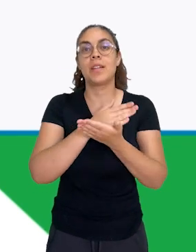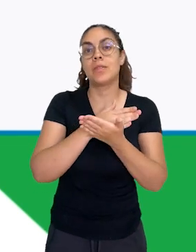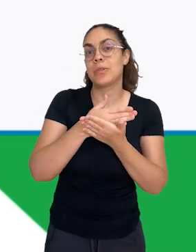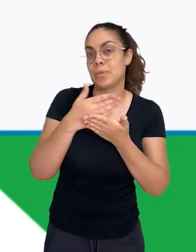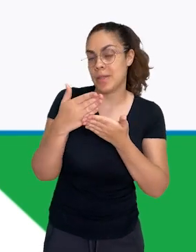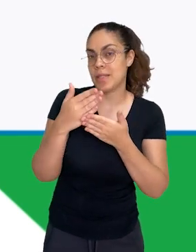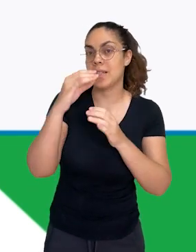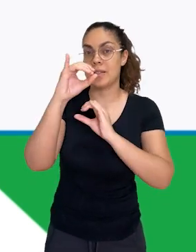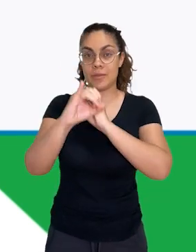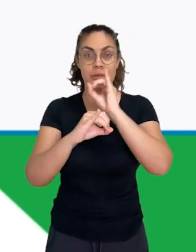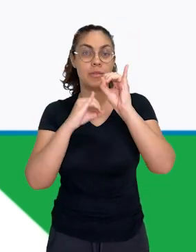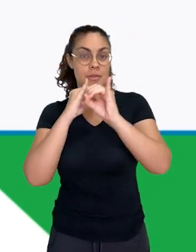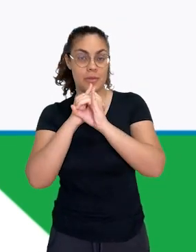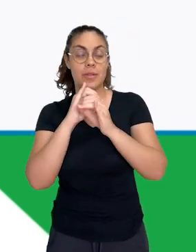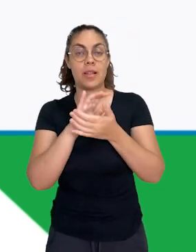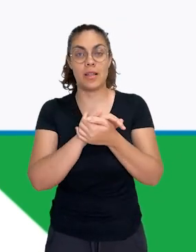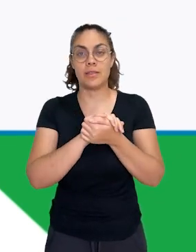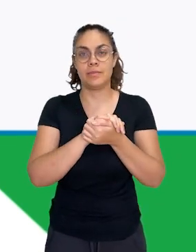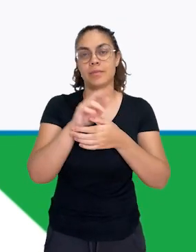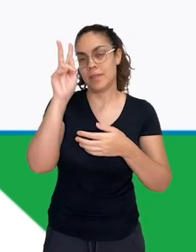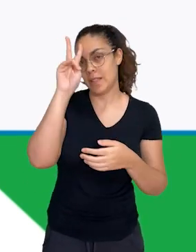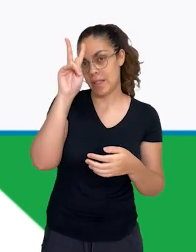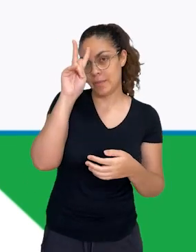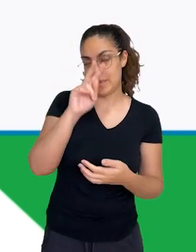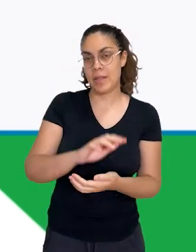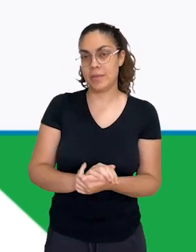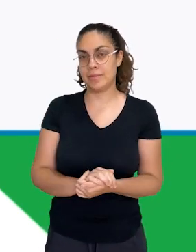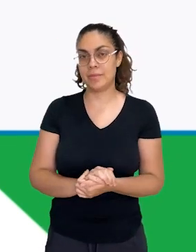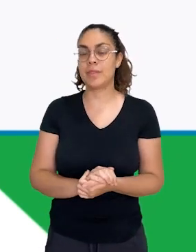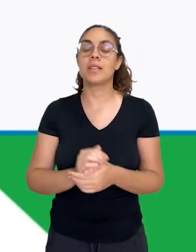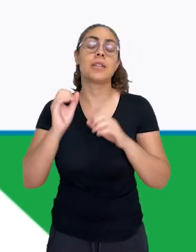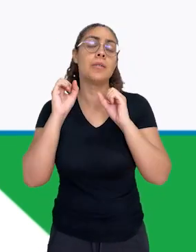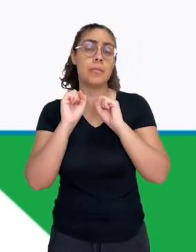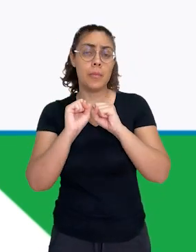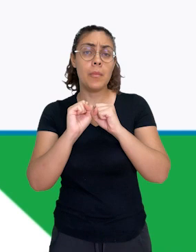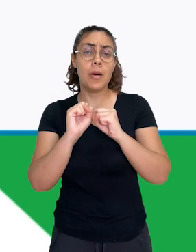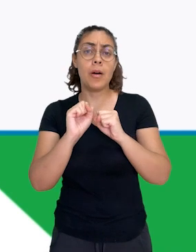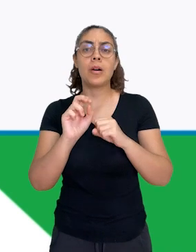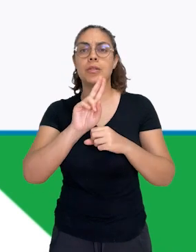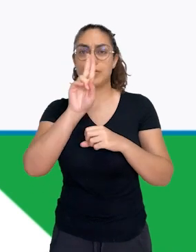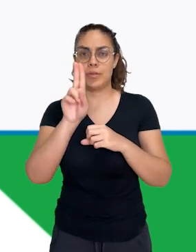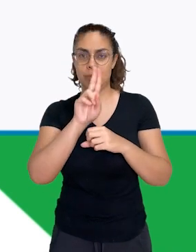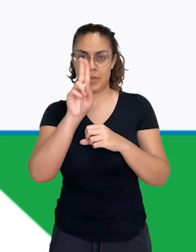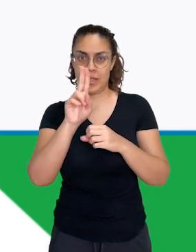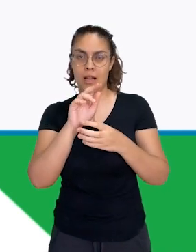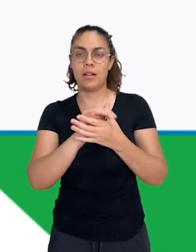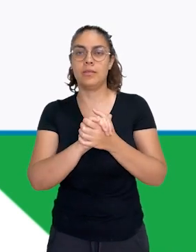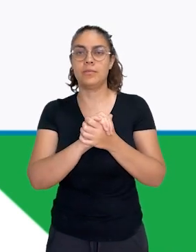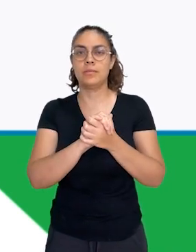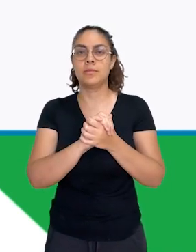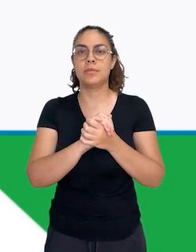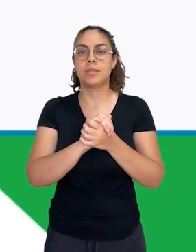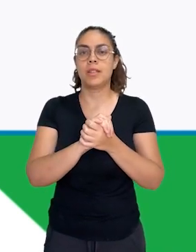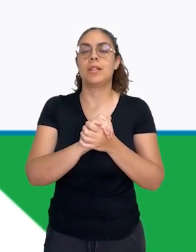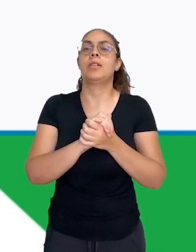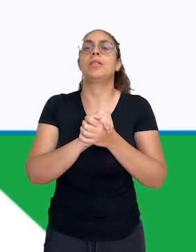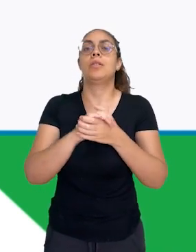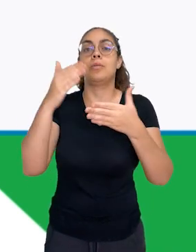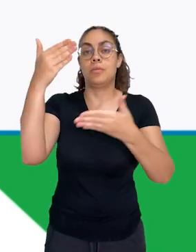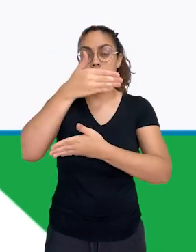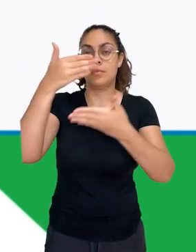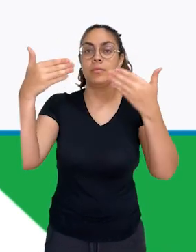com os modelos online, lembrando que esses modelos podem ser utilizados utilizando o Google